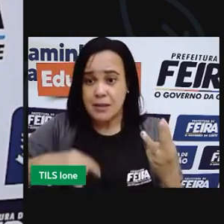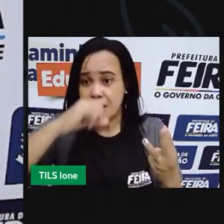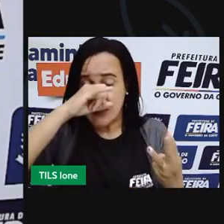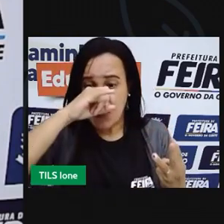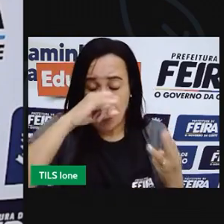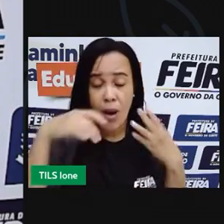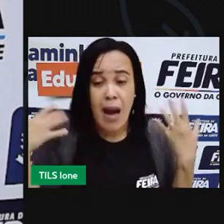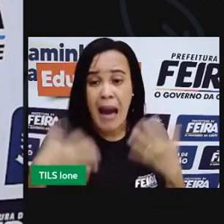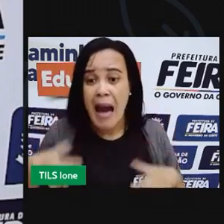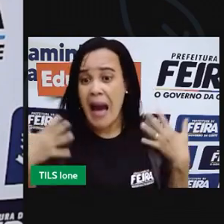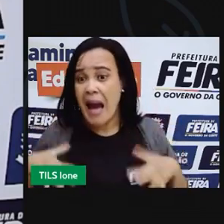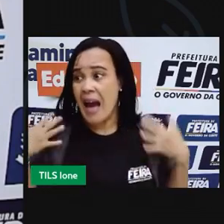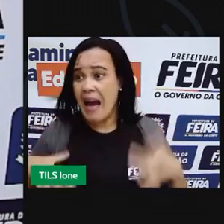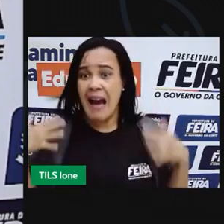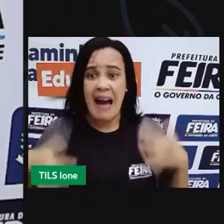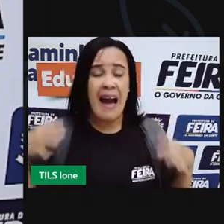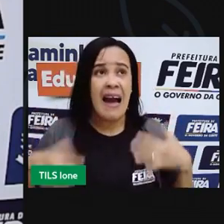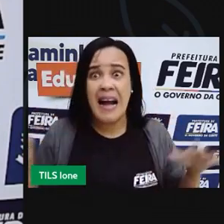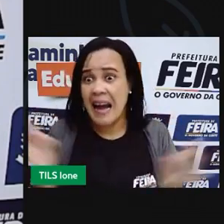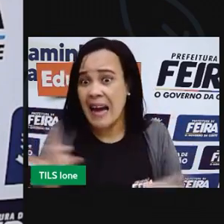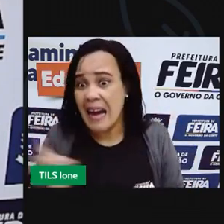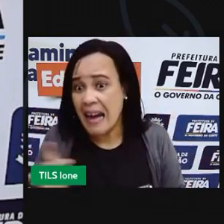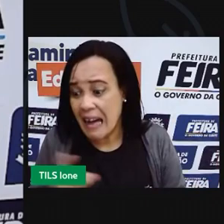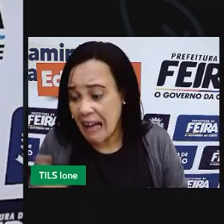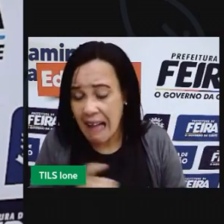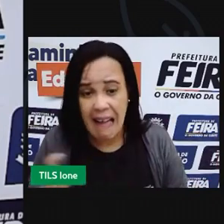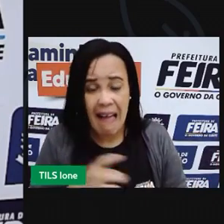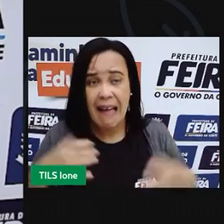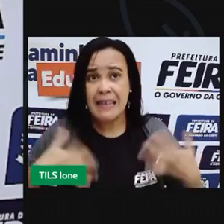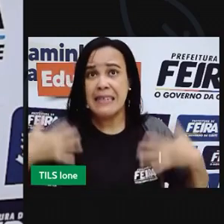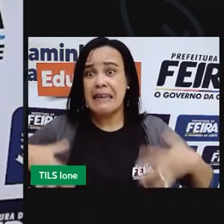e todos eles saíram correndo, cada um para a sua casa.